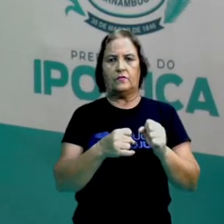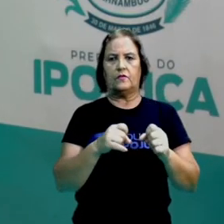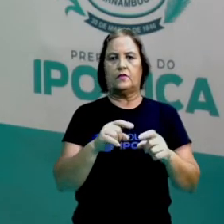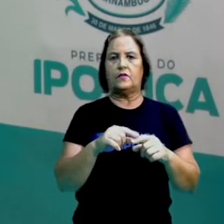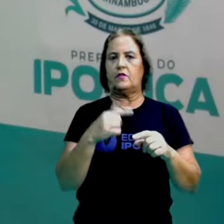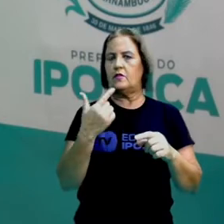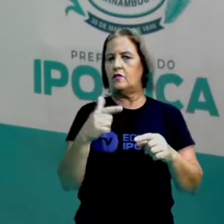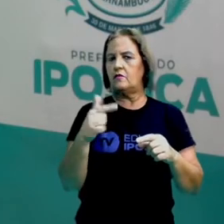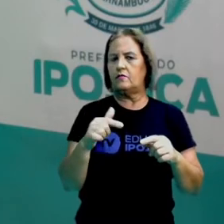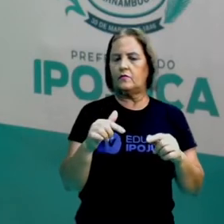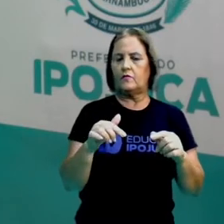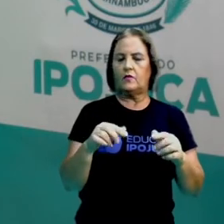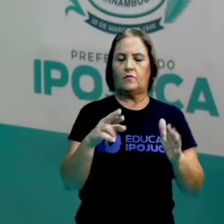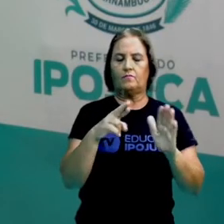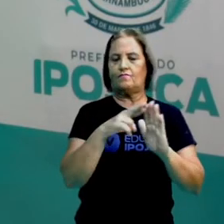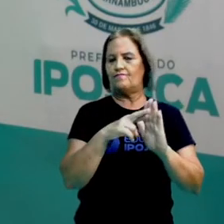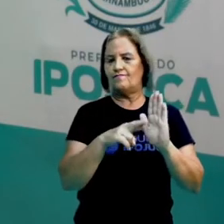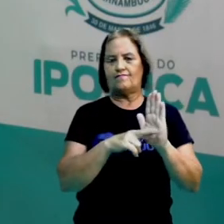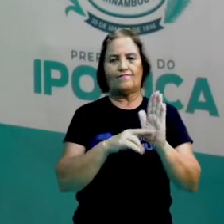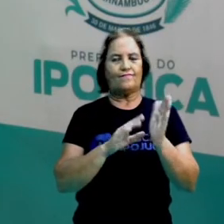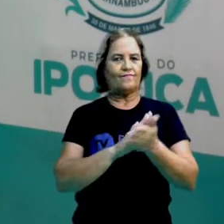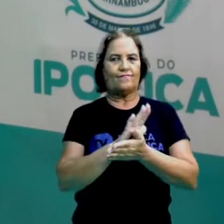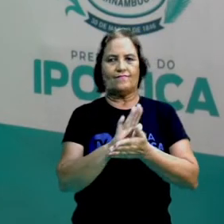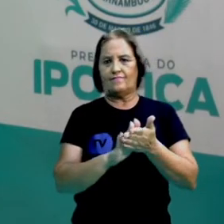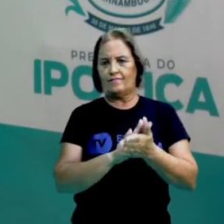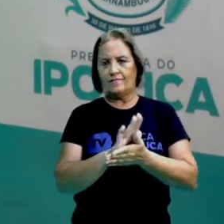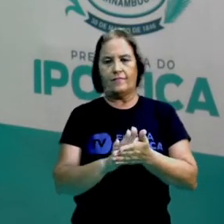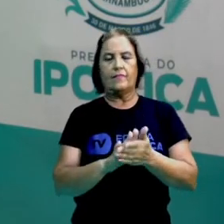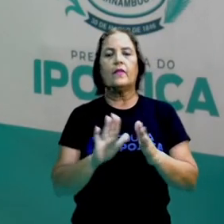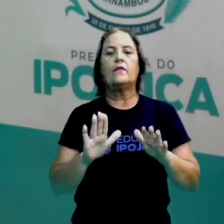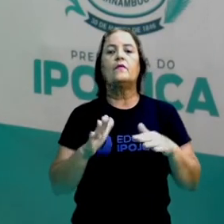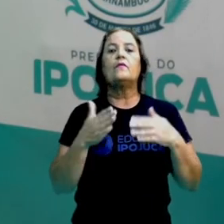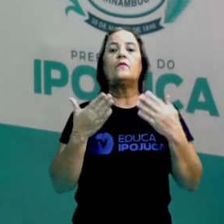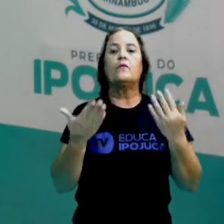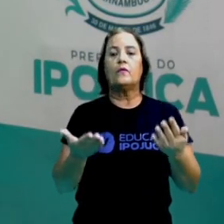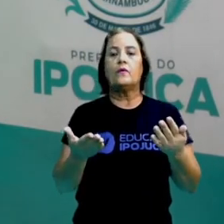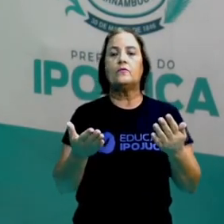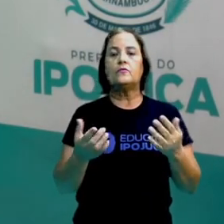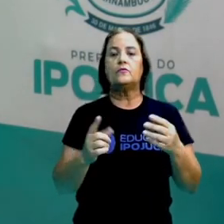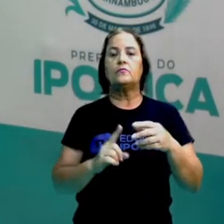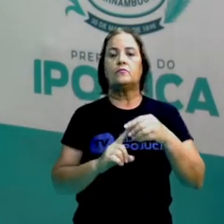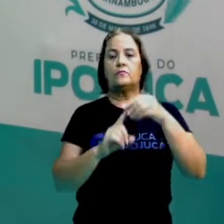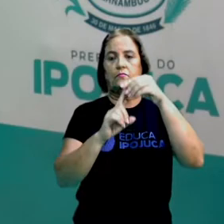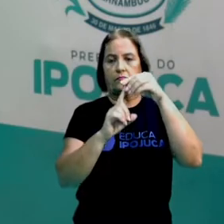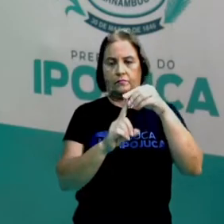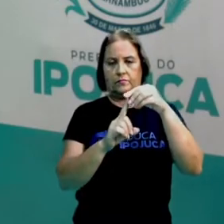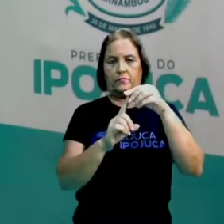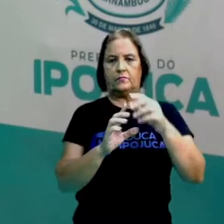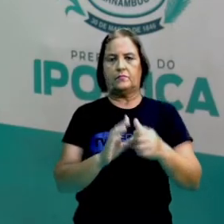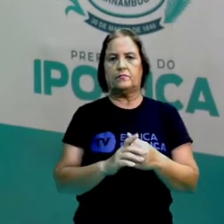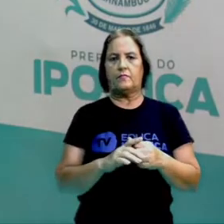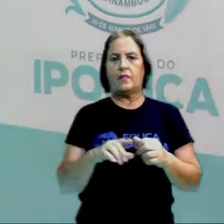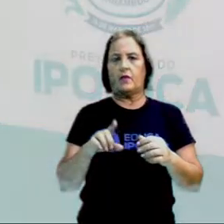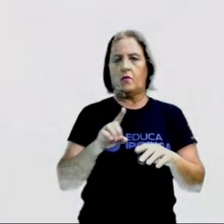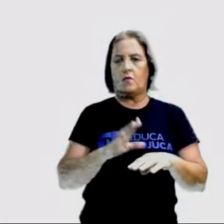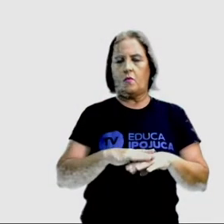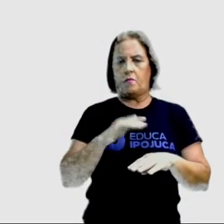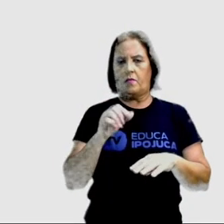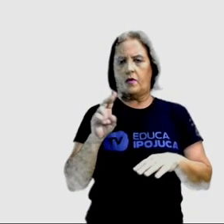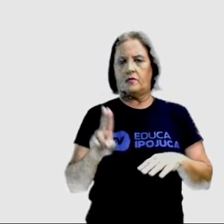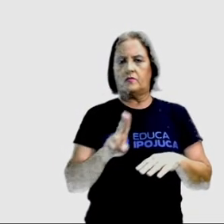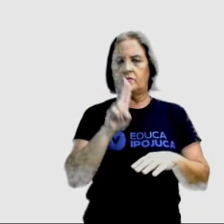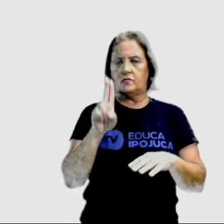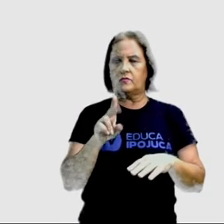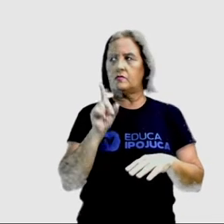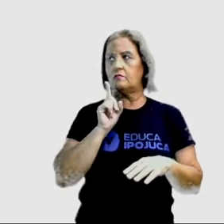regra nenhuma. Quais são eles? Ou pelo menos os principais. Os mais utilizados é o good